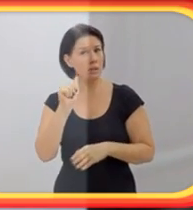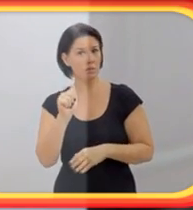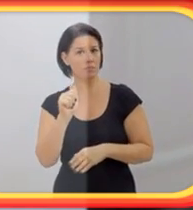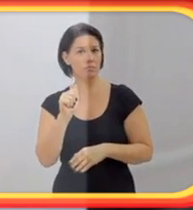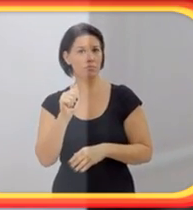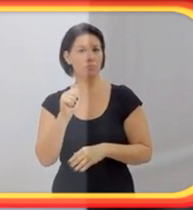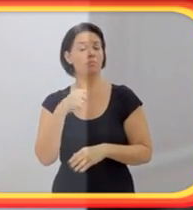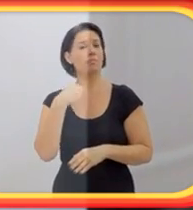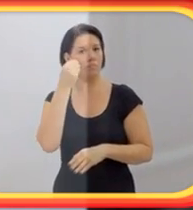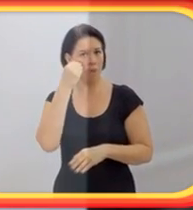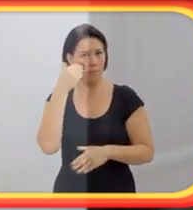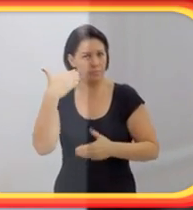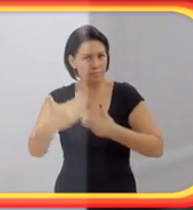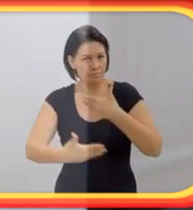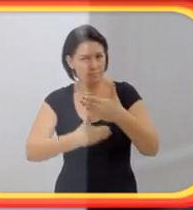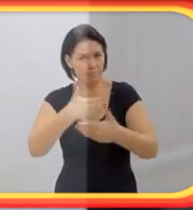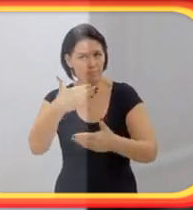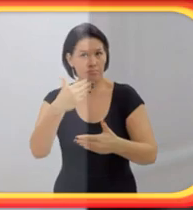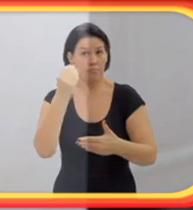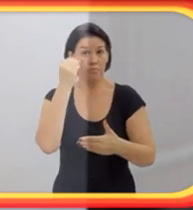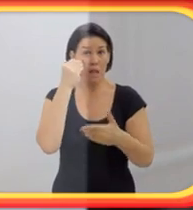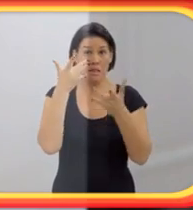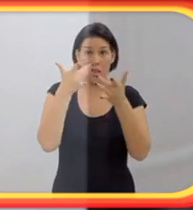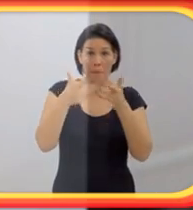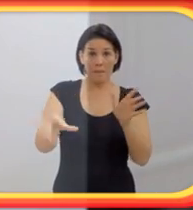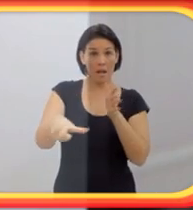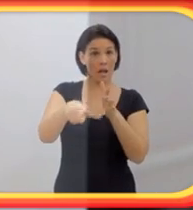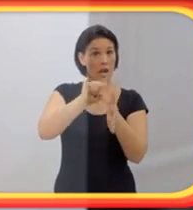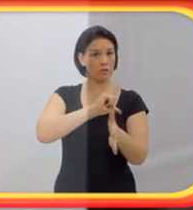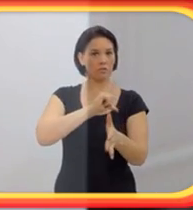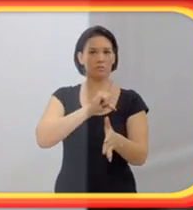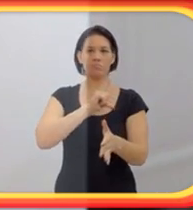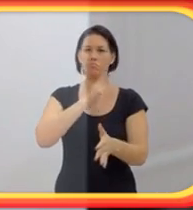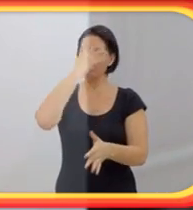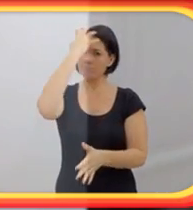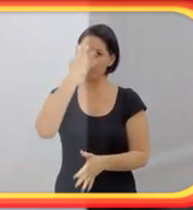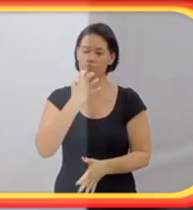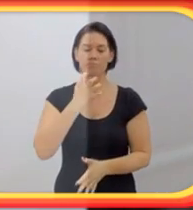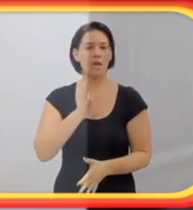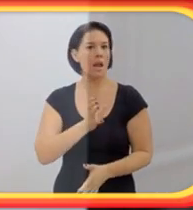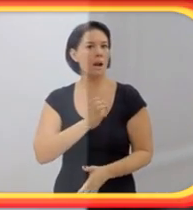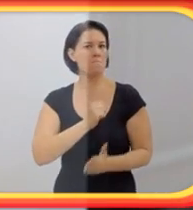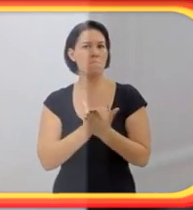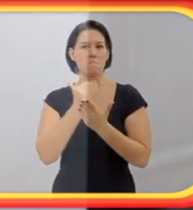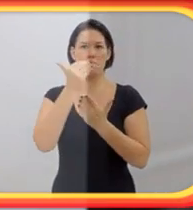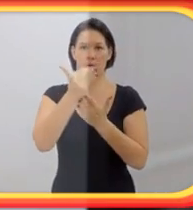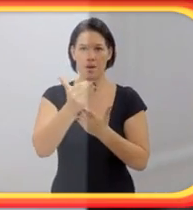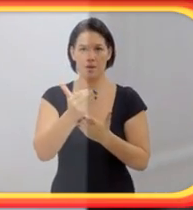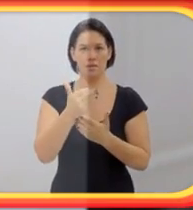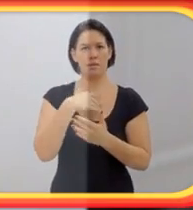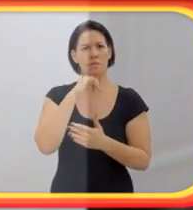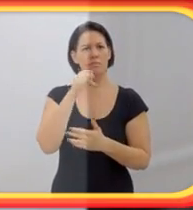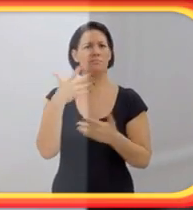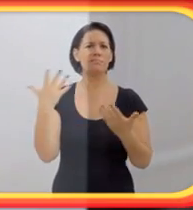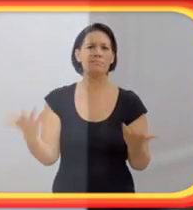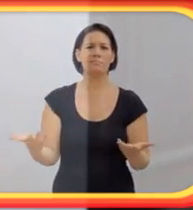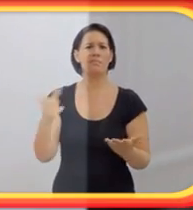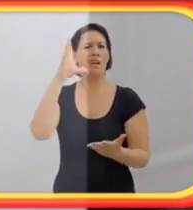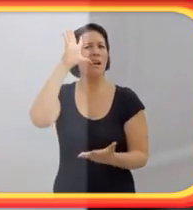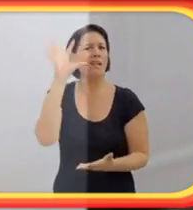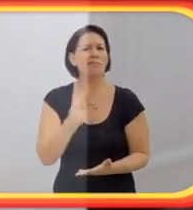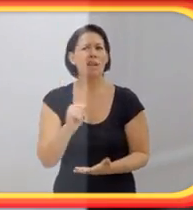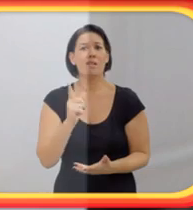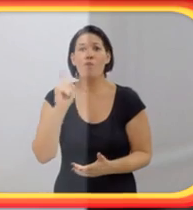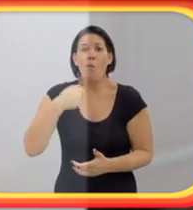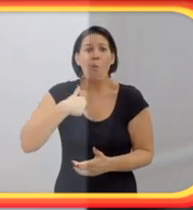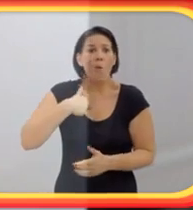antes que fique mais sério e a gente se apaixone mais. Eu falei, cara, tu não está entendendo. Não sou eu que vim terminar contigo.